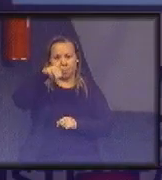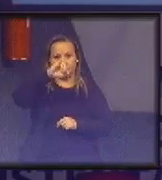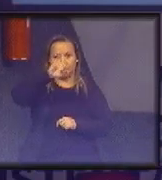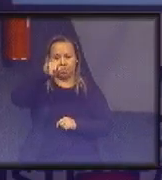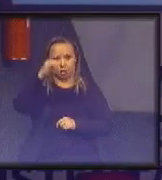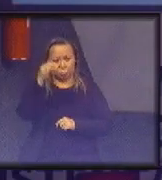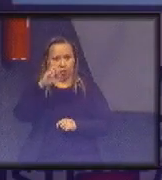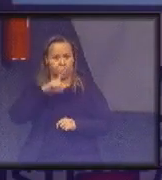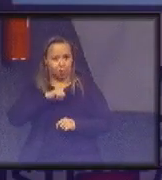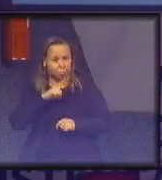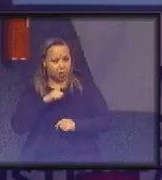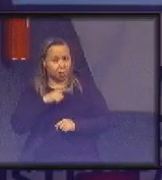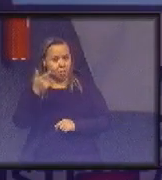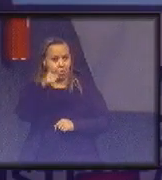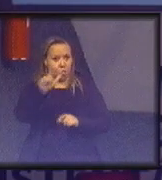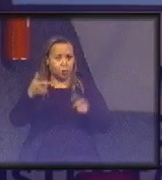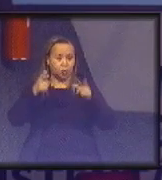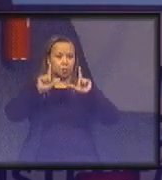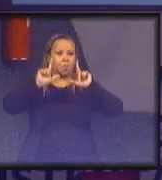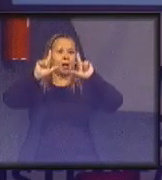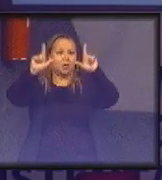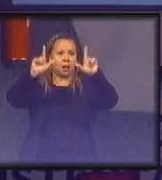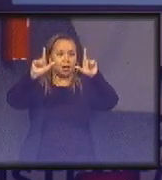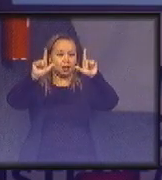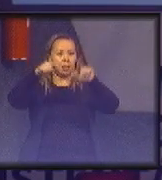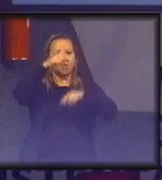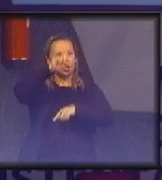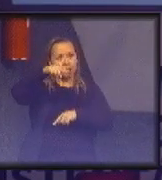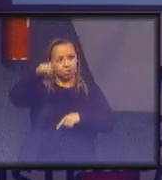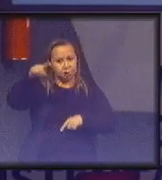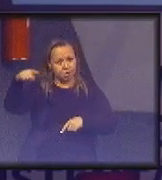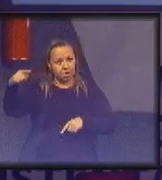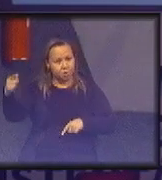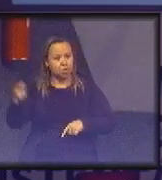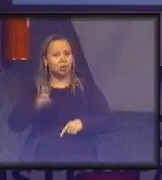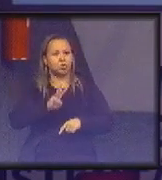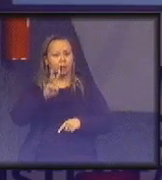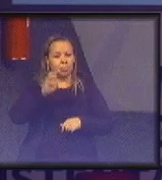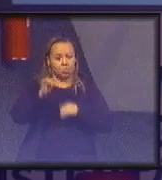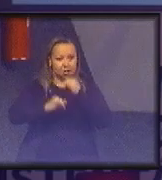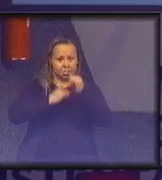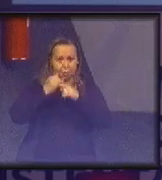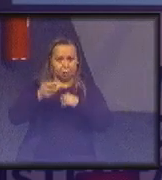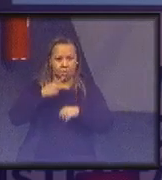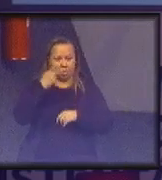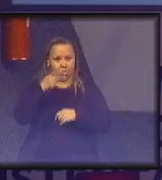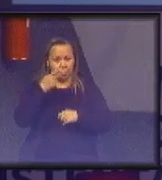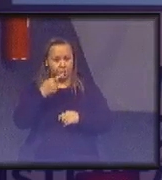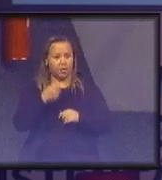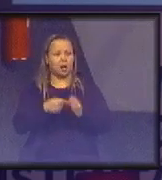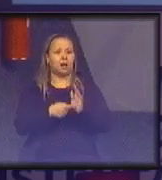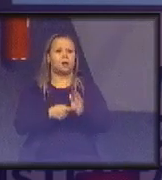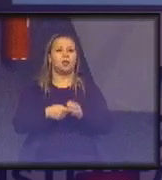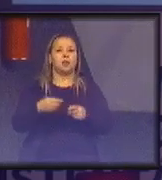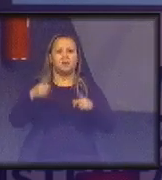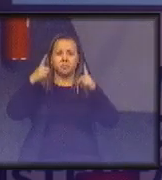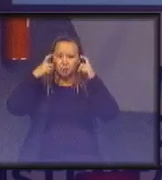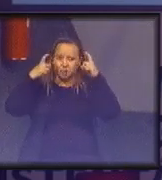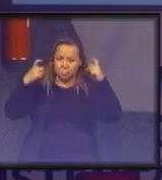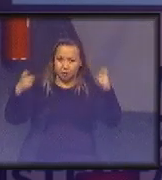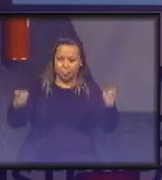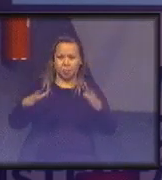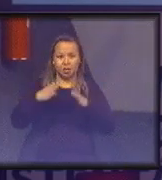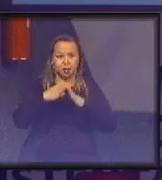socioambiental, tem outros painéis de dados estatísticos, justiça e números, módulo de produtividade, demanda repetitiva, violência doméstica,